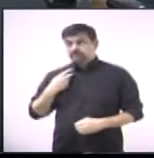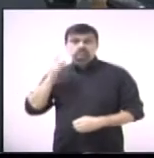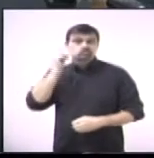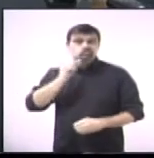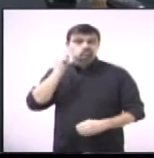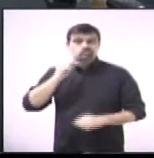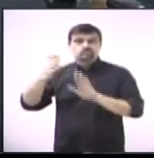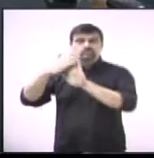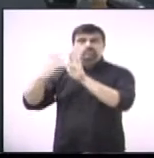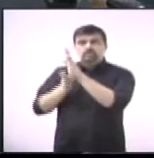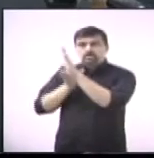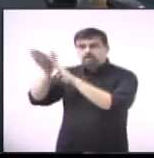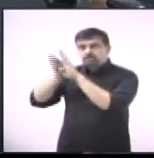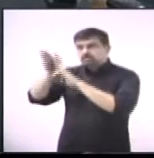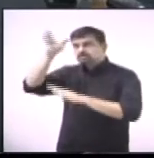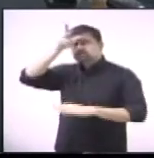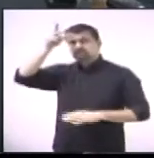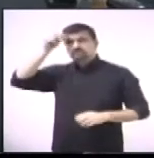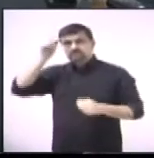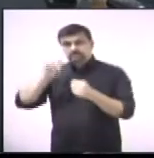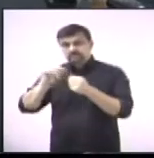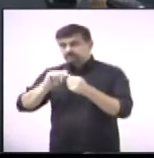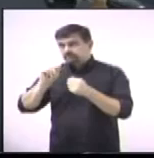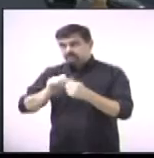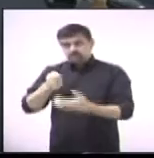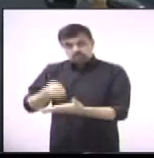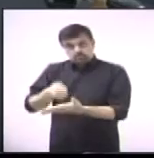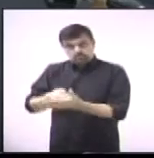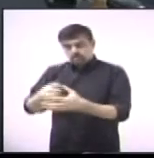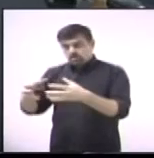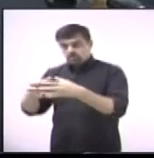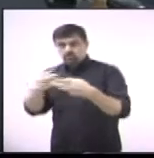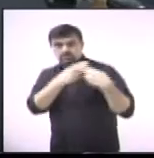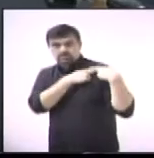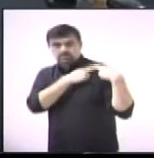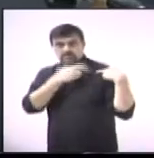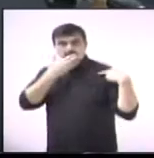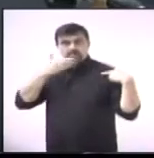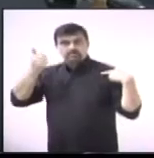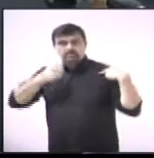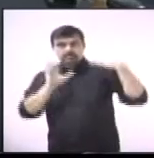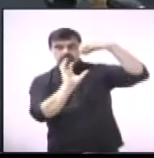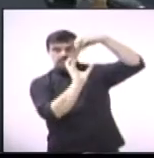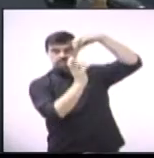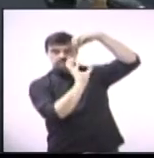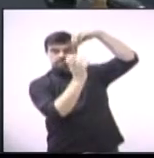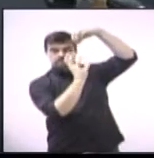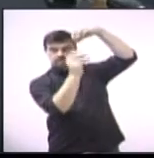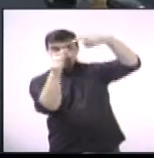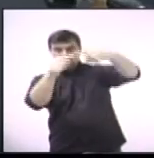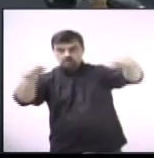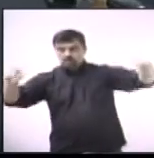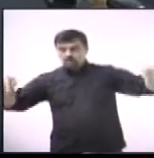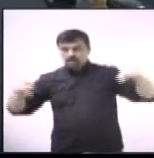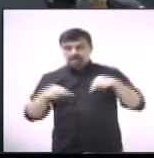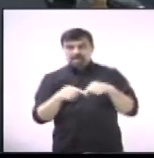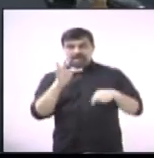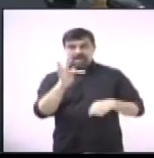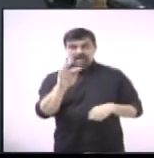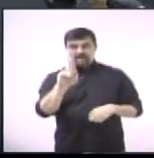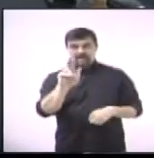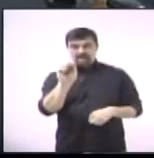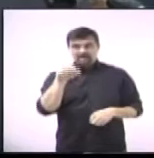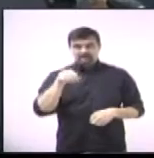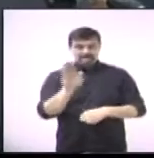propõe ao executivo que determine ao setor competente melhorias na iluminação no condomínio Vila Franca, no bairro